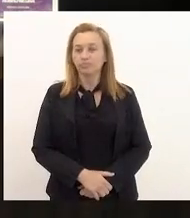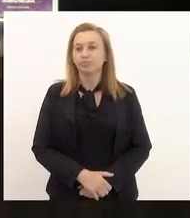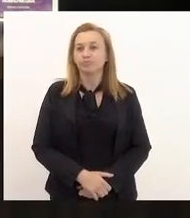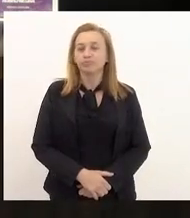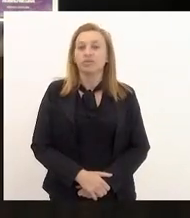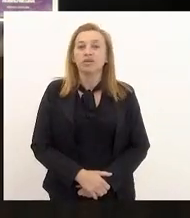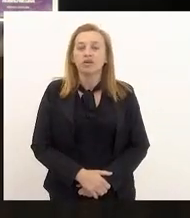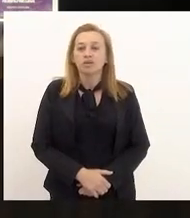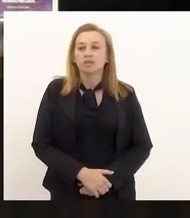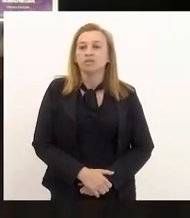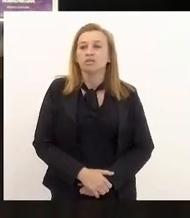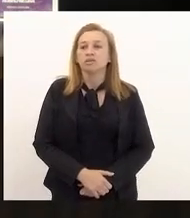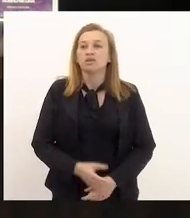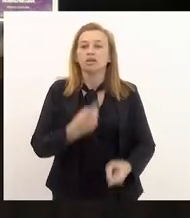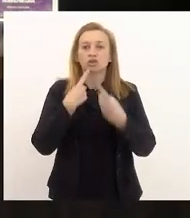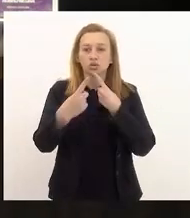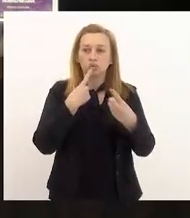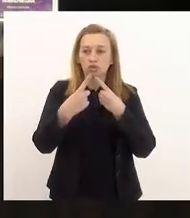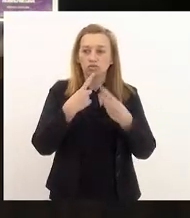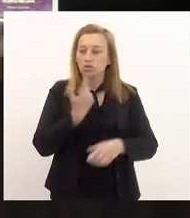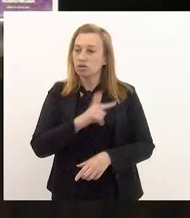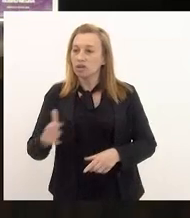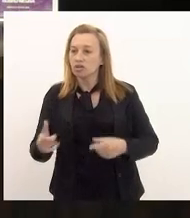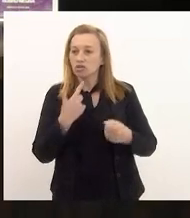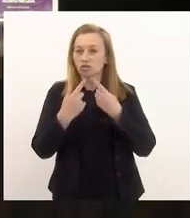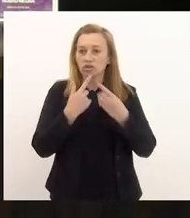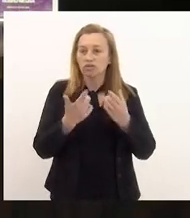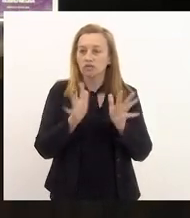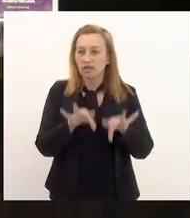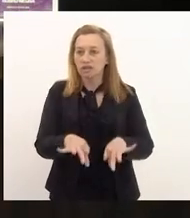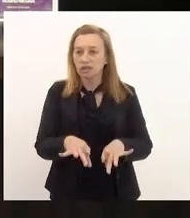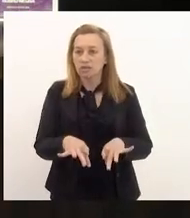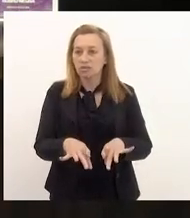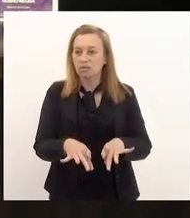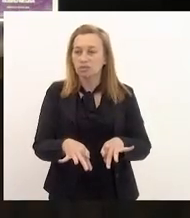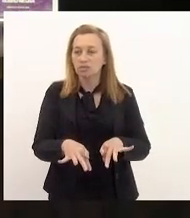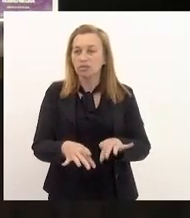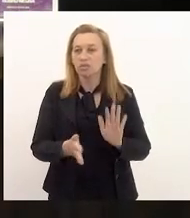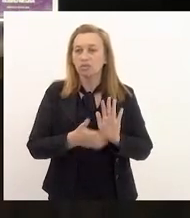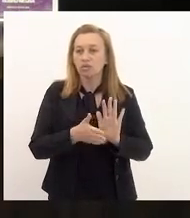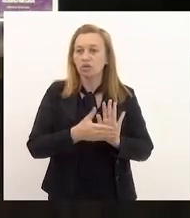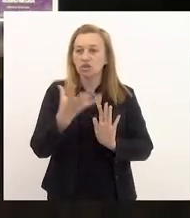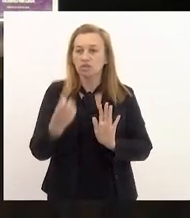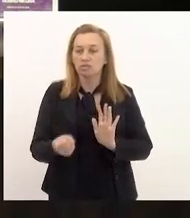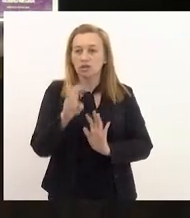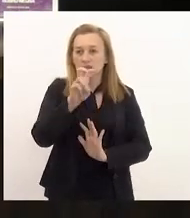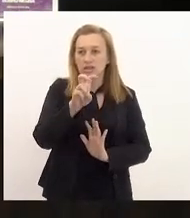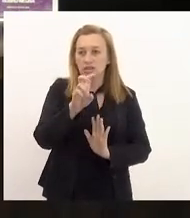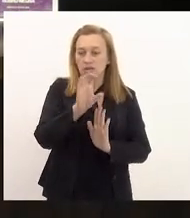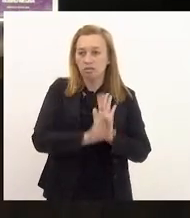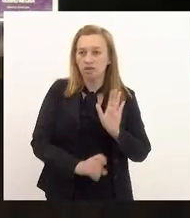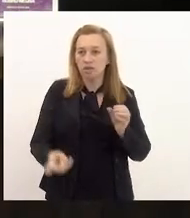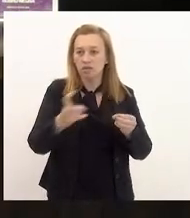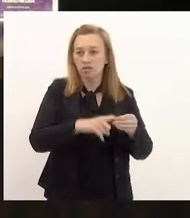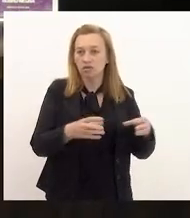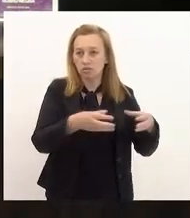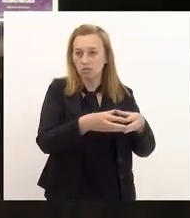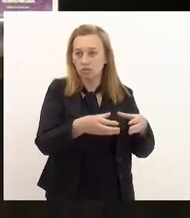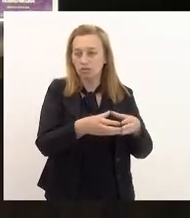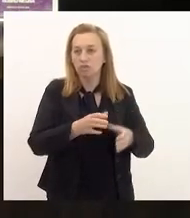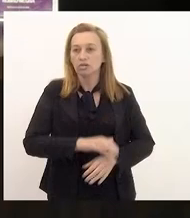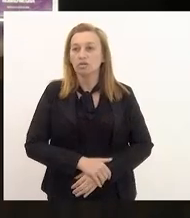Com os parecerem exibididos em discussão, não havendo o que eu queria discutir, encerrada a discussão, o presidente proposta recebeu cinco emendas e retorna às comissões.